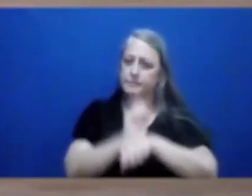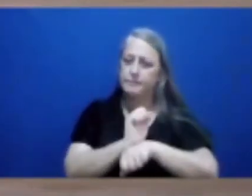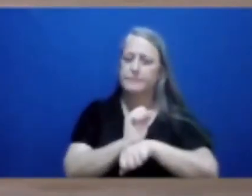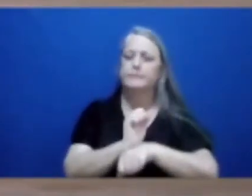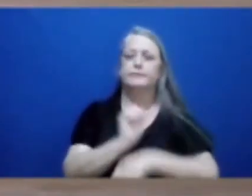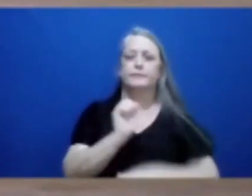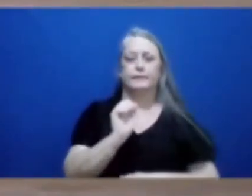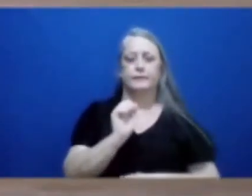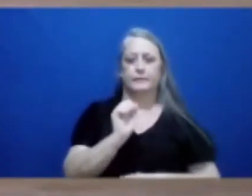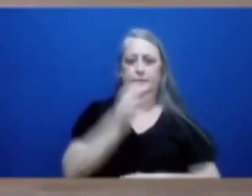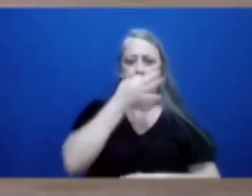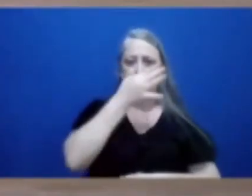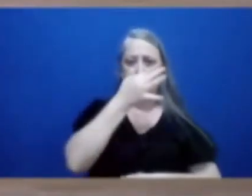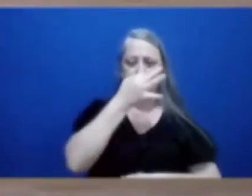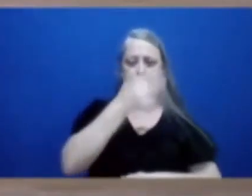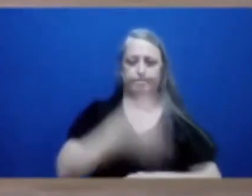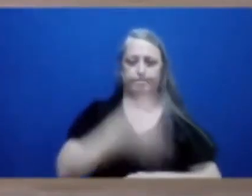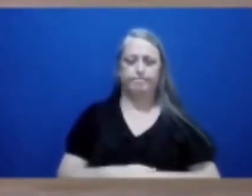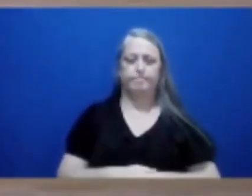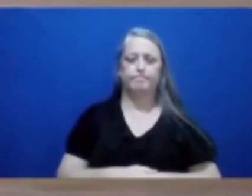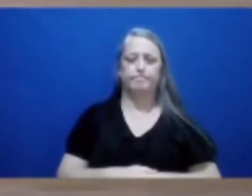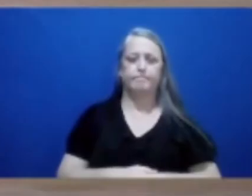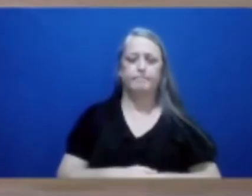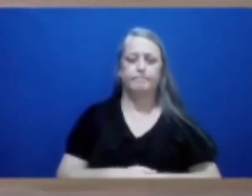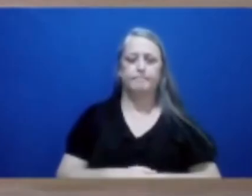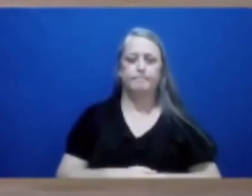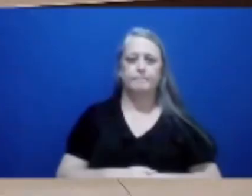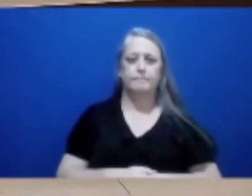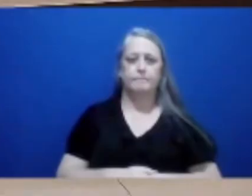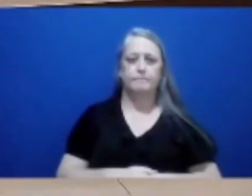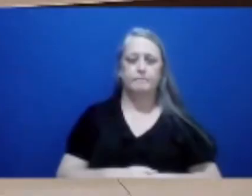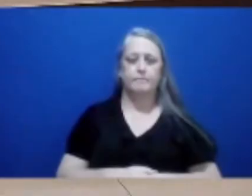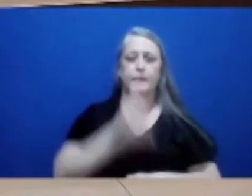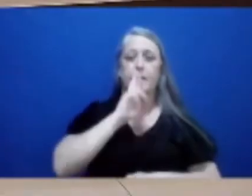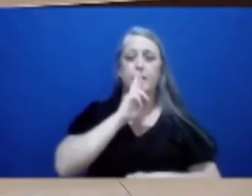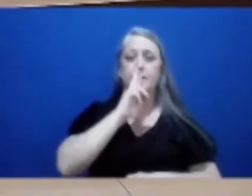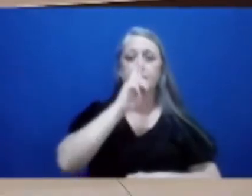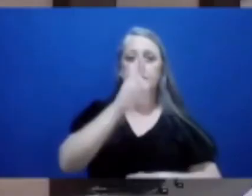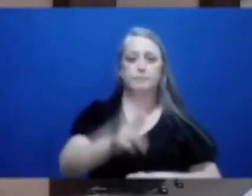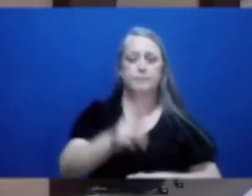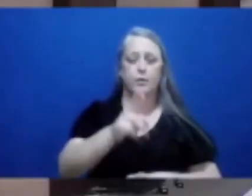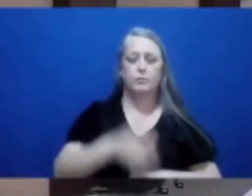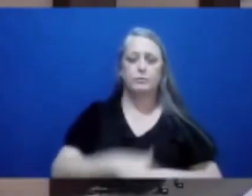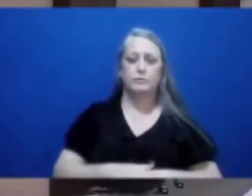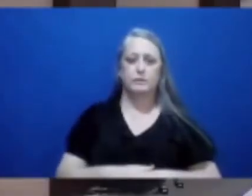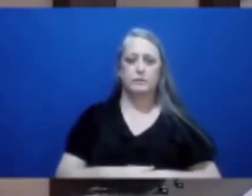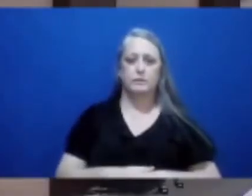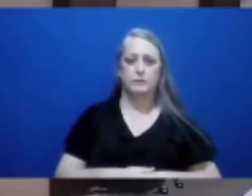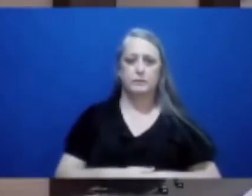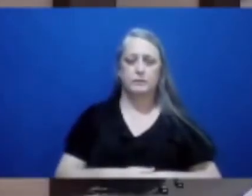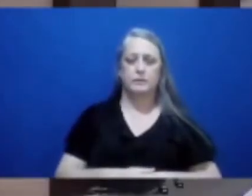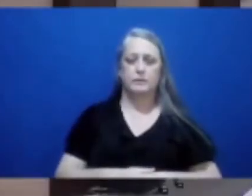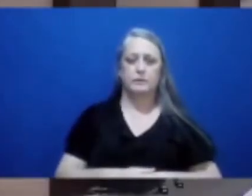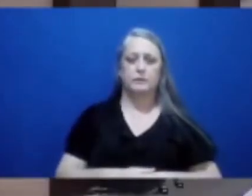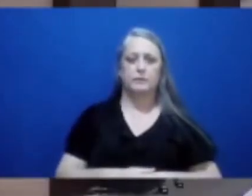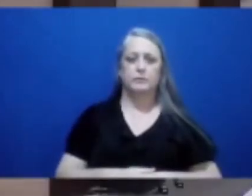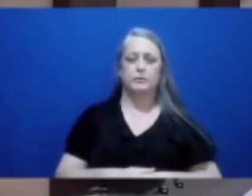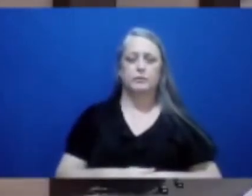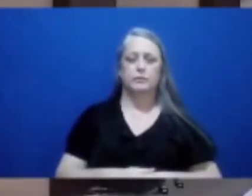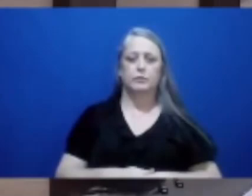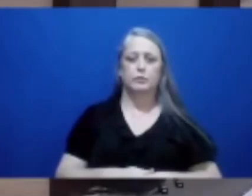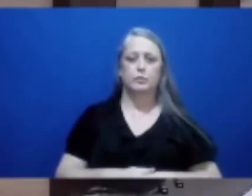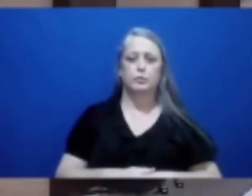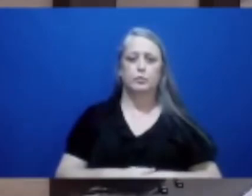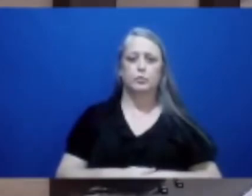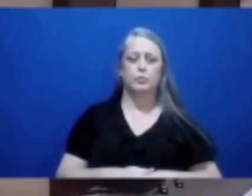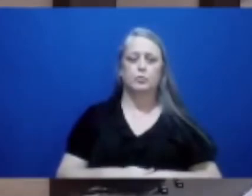e respondendo ao senhor, vereador. Ela pode dizer a linguagem que ela quiser, presidente. Mas